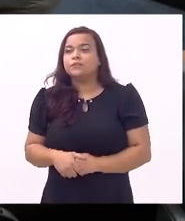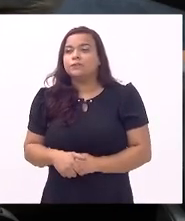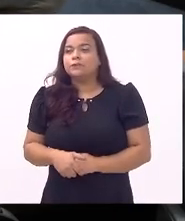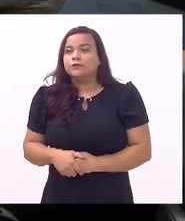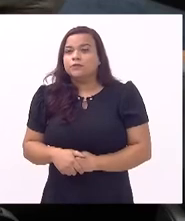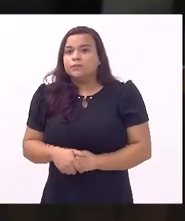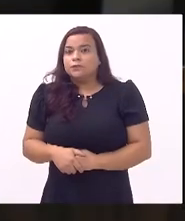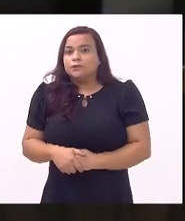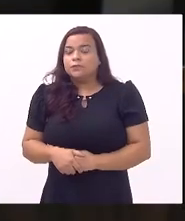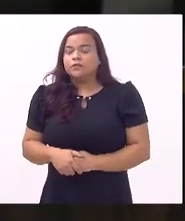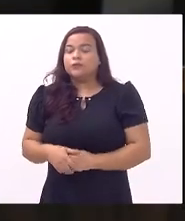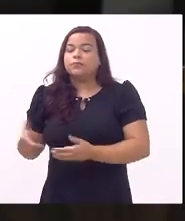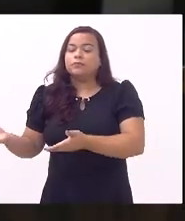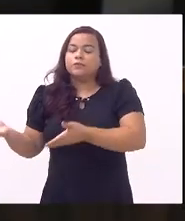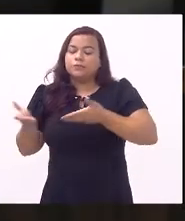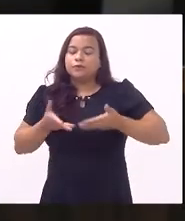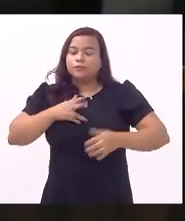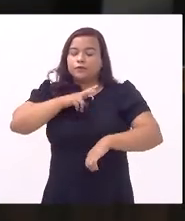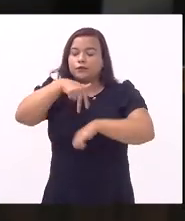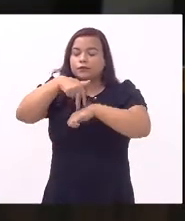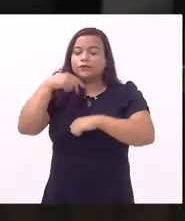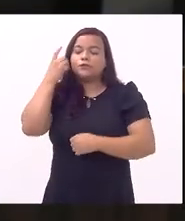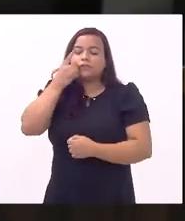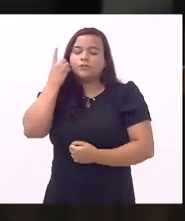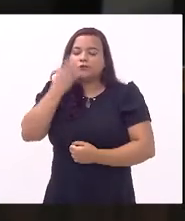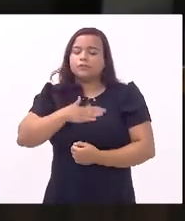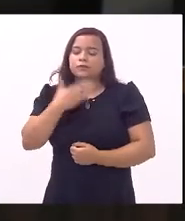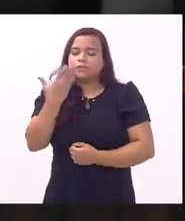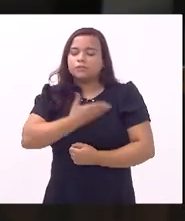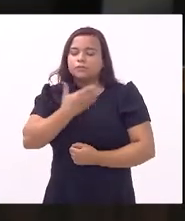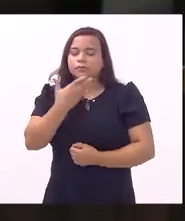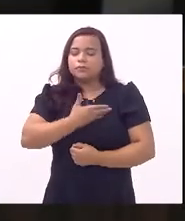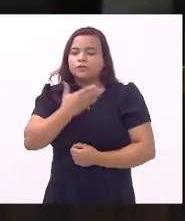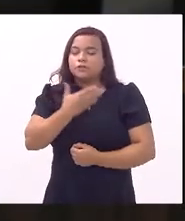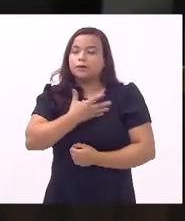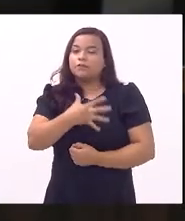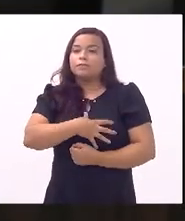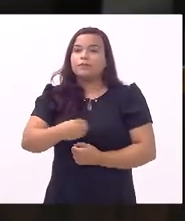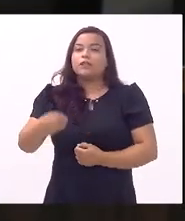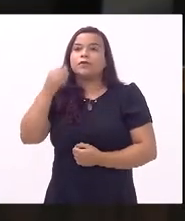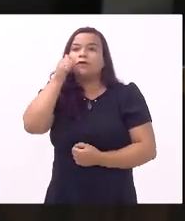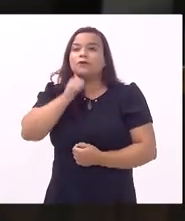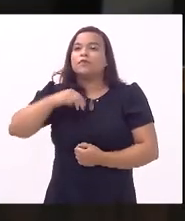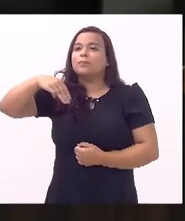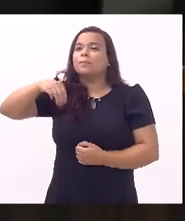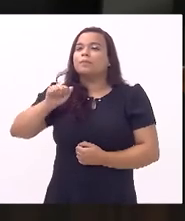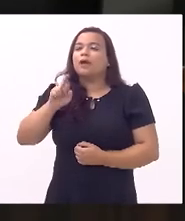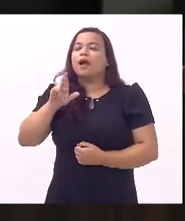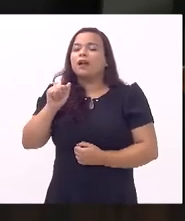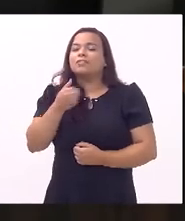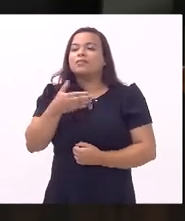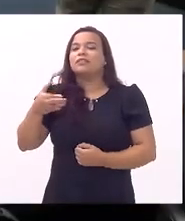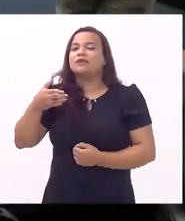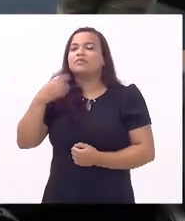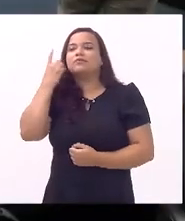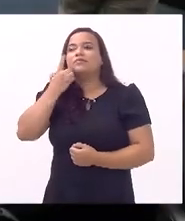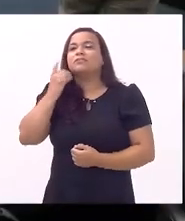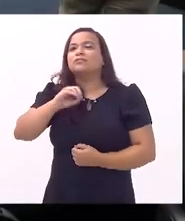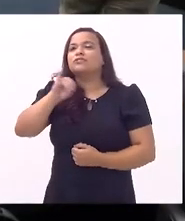convidar para a tribuna o deputado meu amigo filho da dona Maria das Graças deputado Jaumir